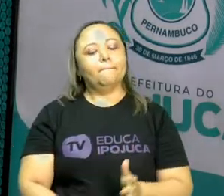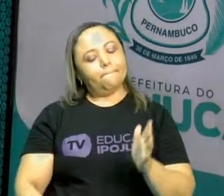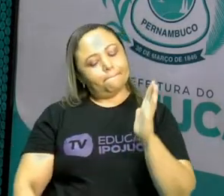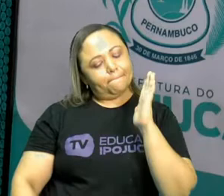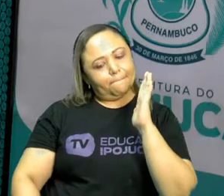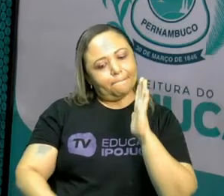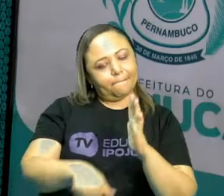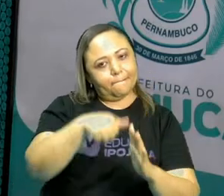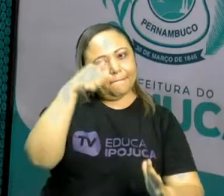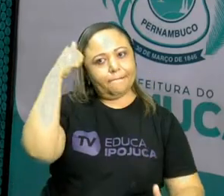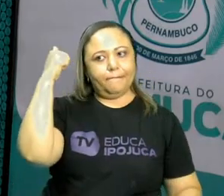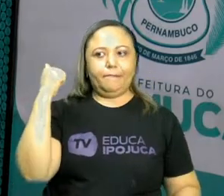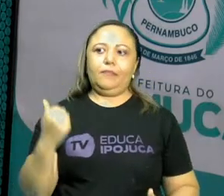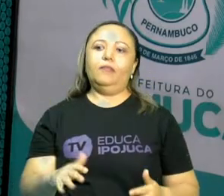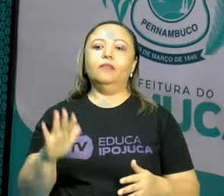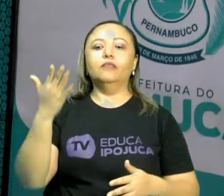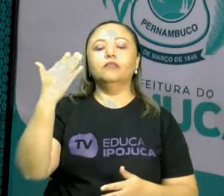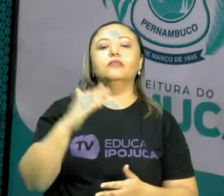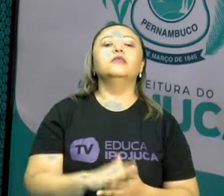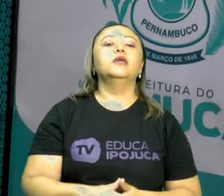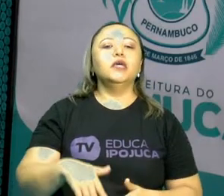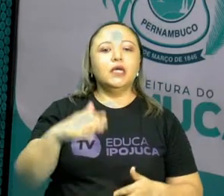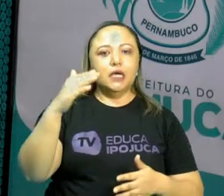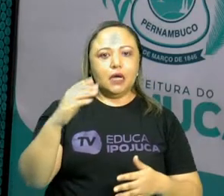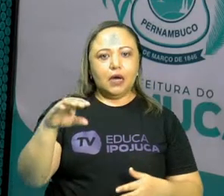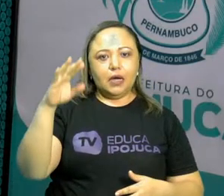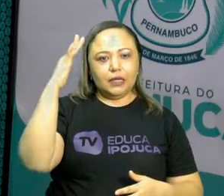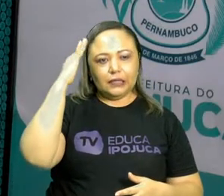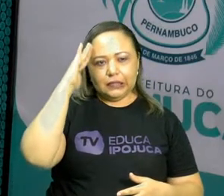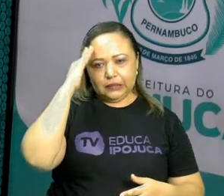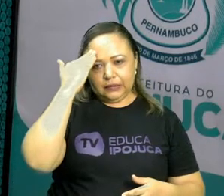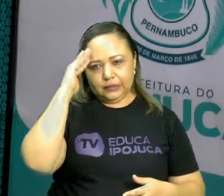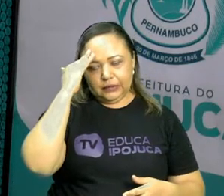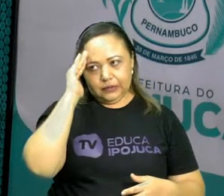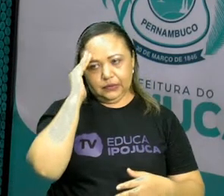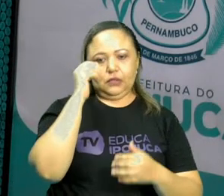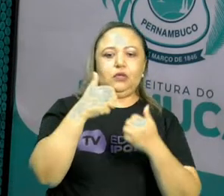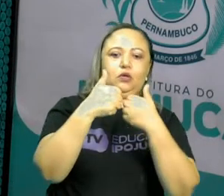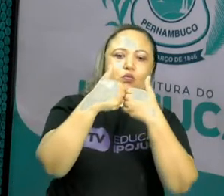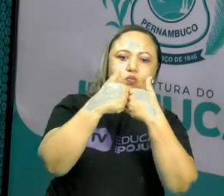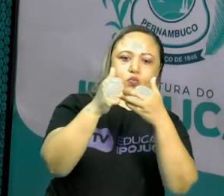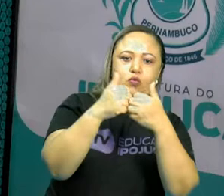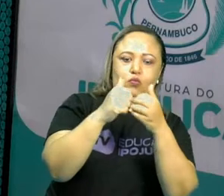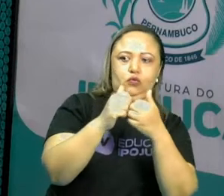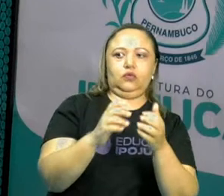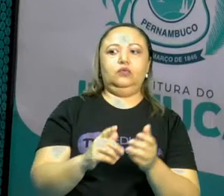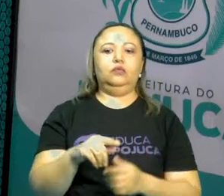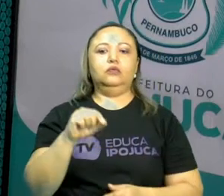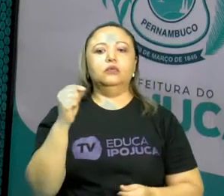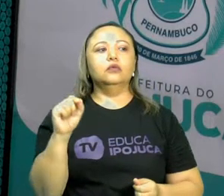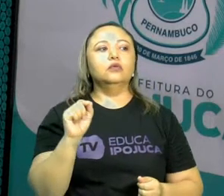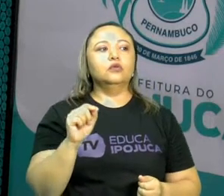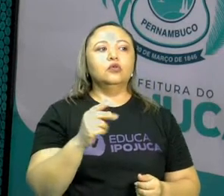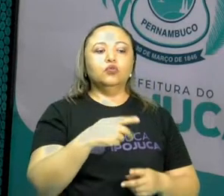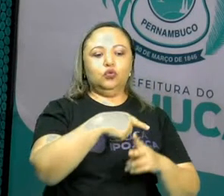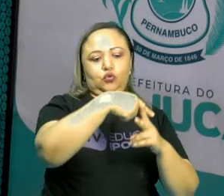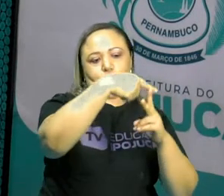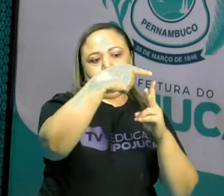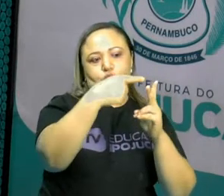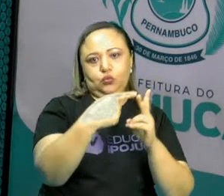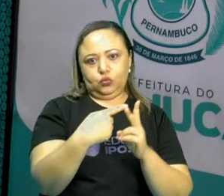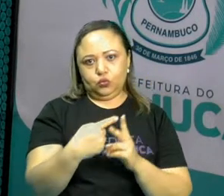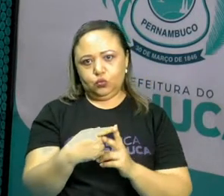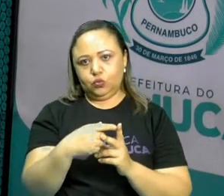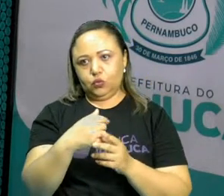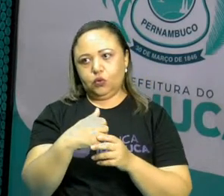entender a lógica aqui de cada um dos ônibus. Como vamos resolver isso? Vamos lembrar que os ônibus que